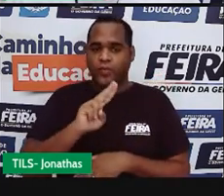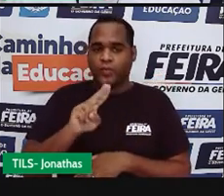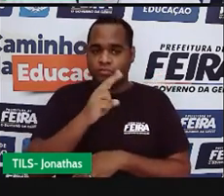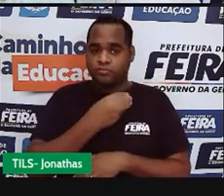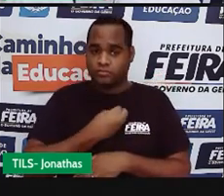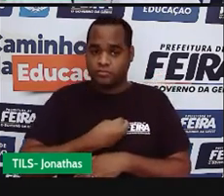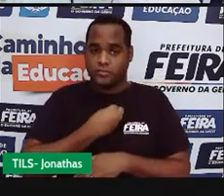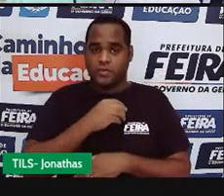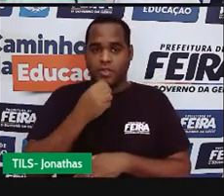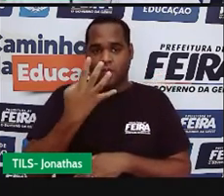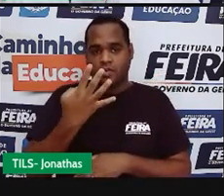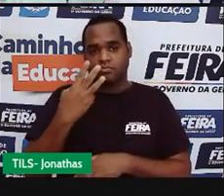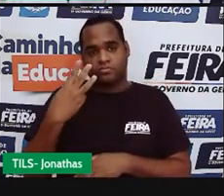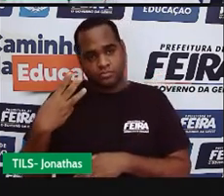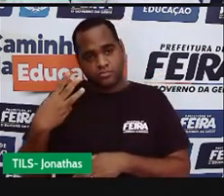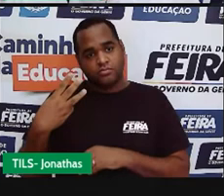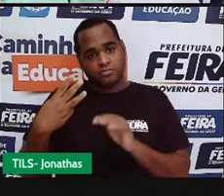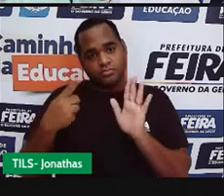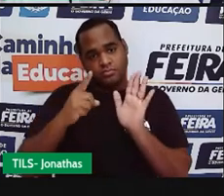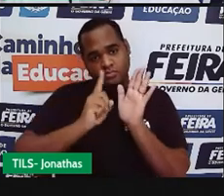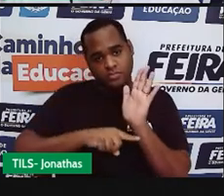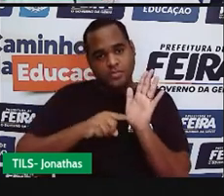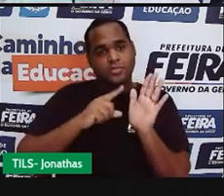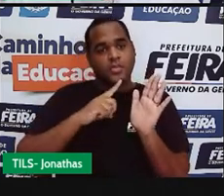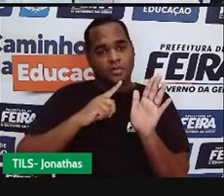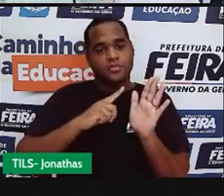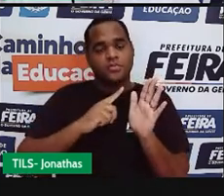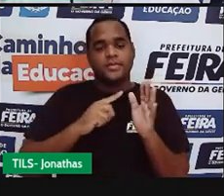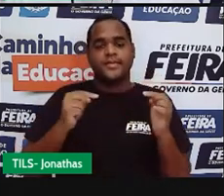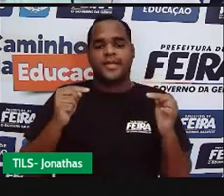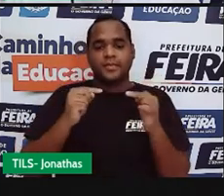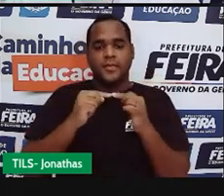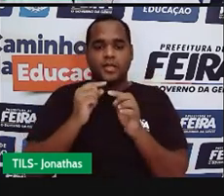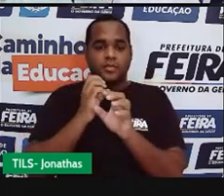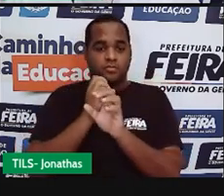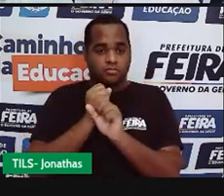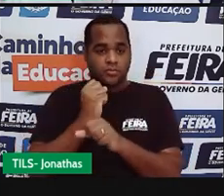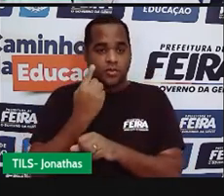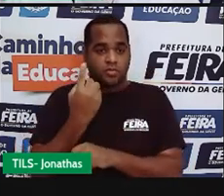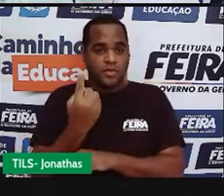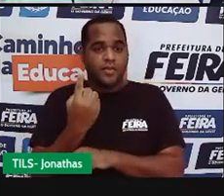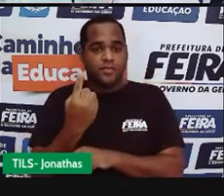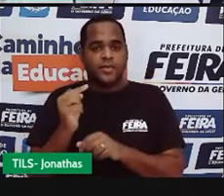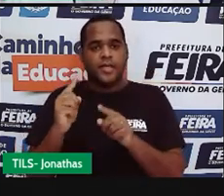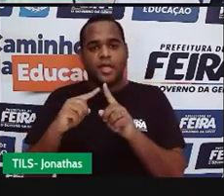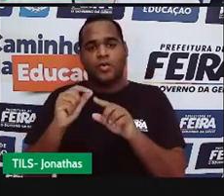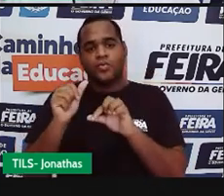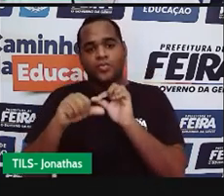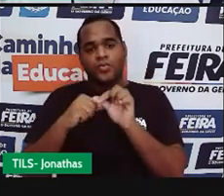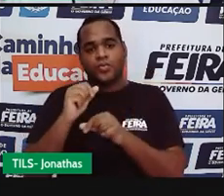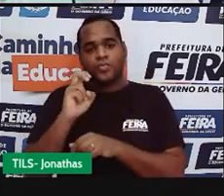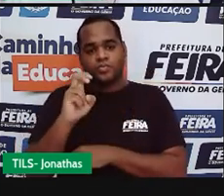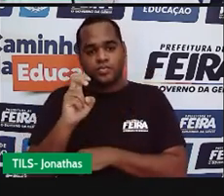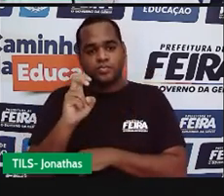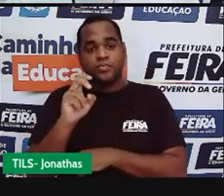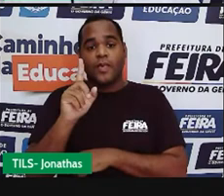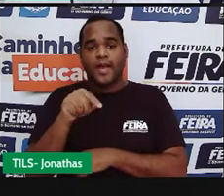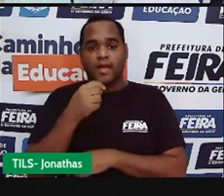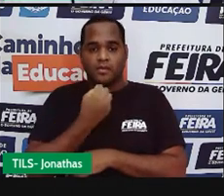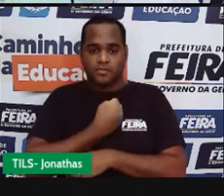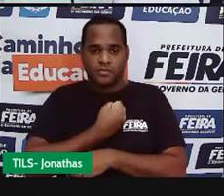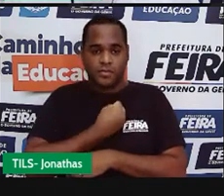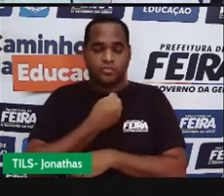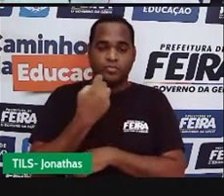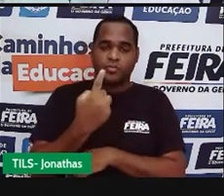quatro e o três, uma conta de menos. Deu um e sobrou o lado que mede cinco. O número um